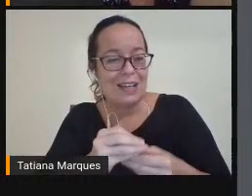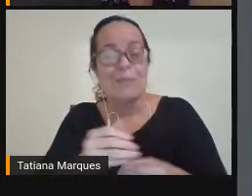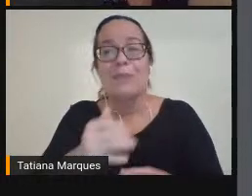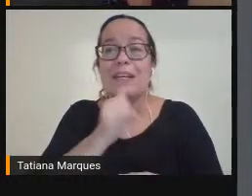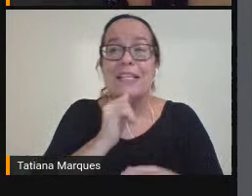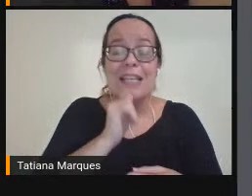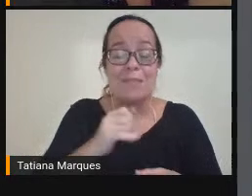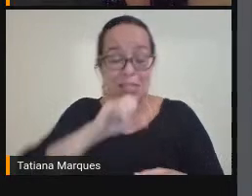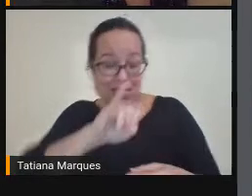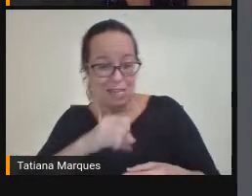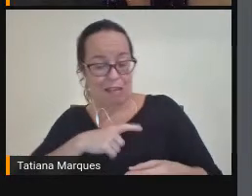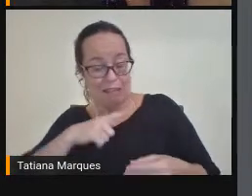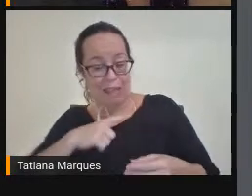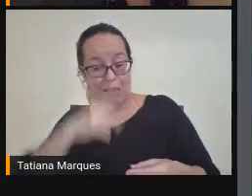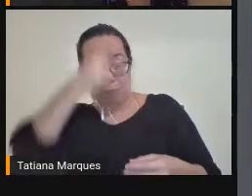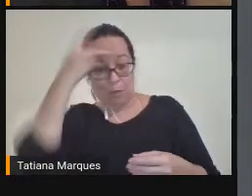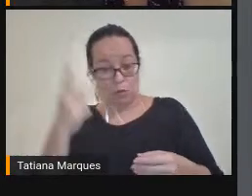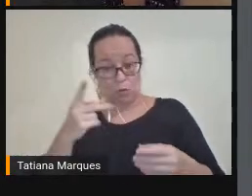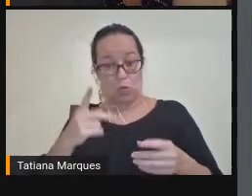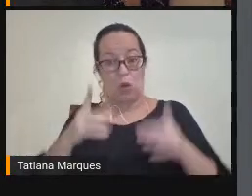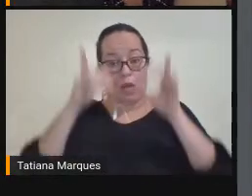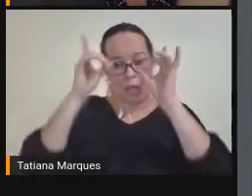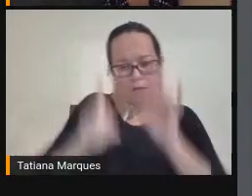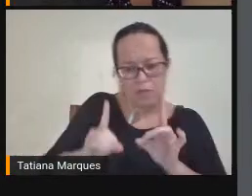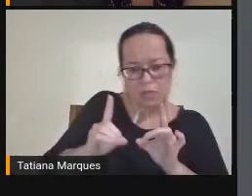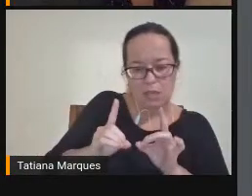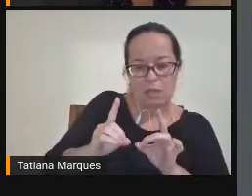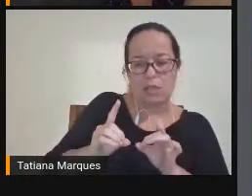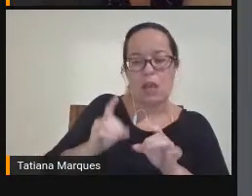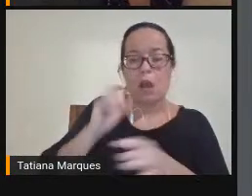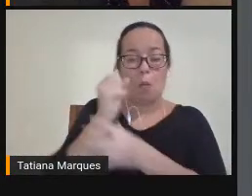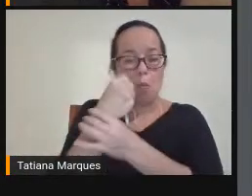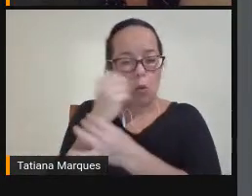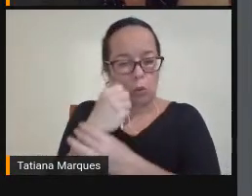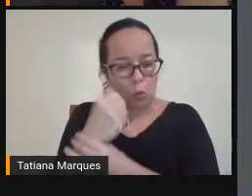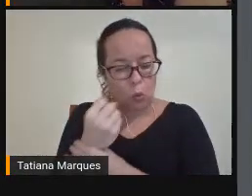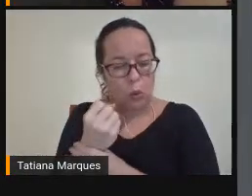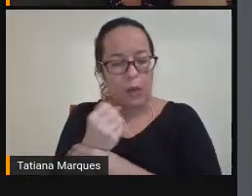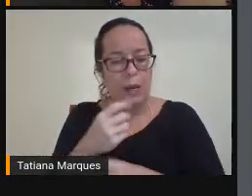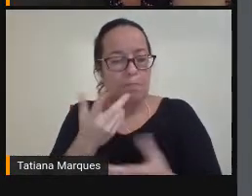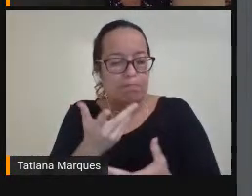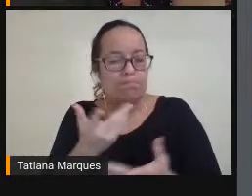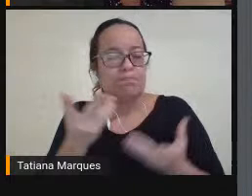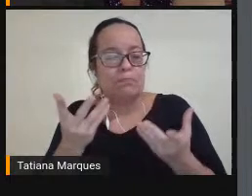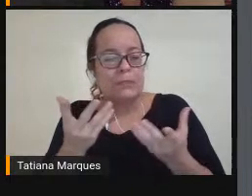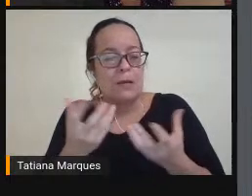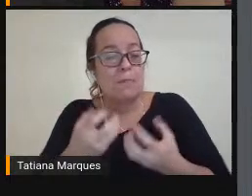Motora De moderada Severa Com falhas Ou com